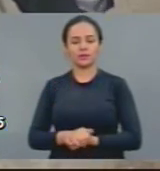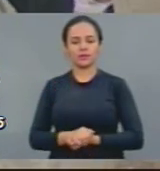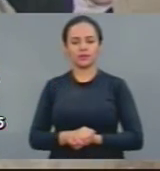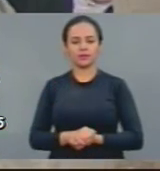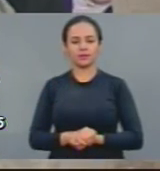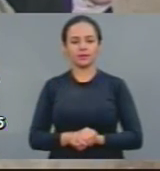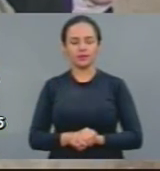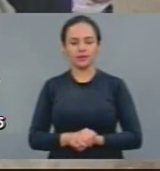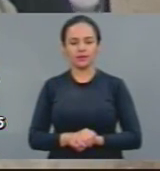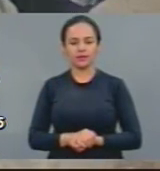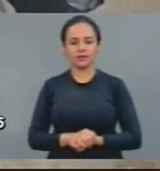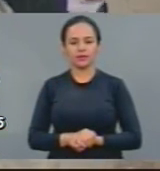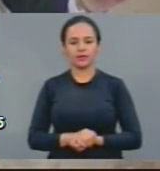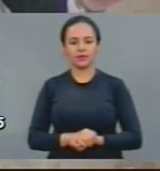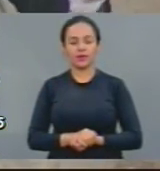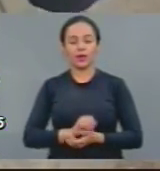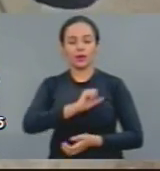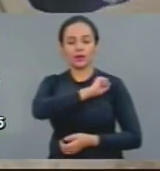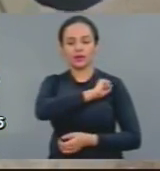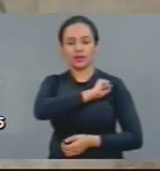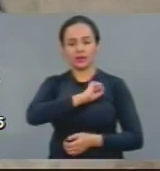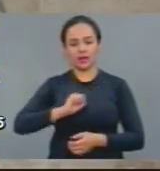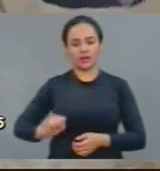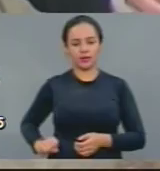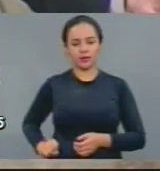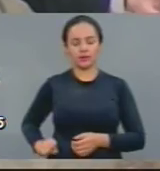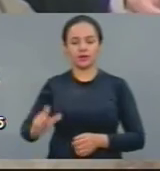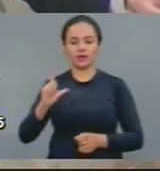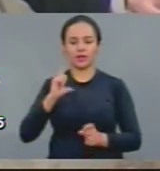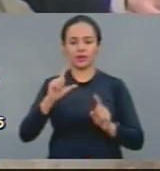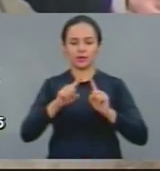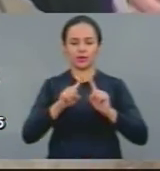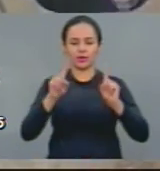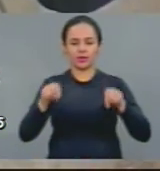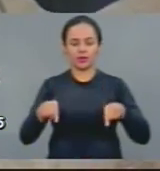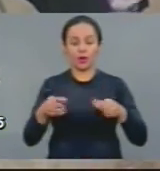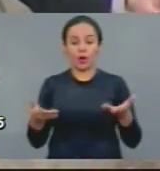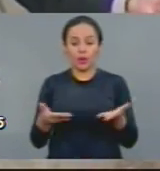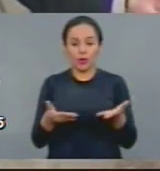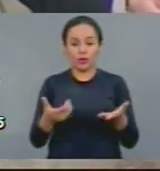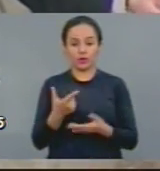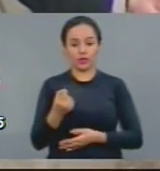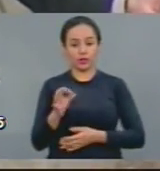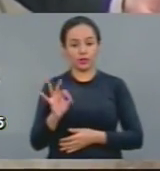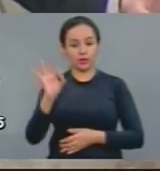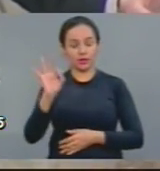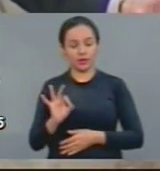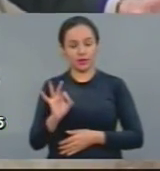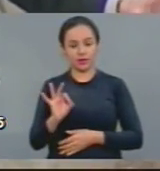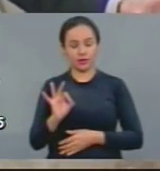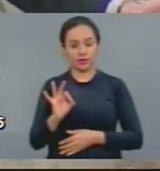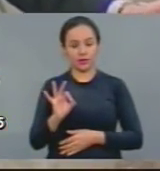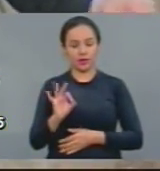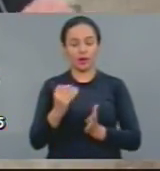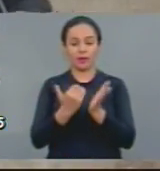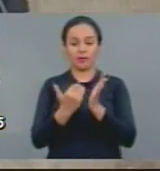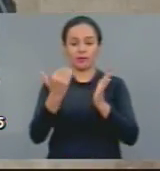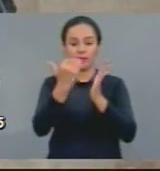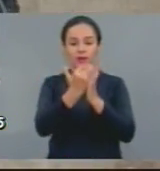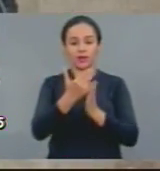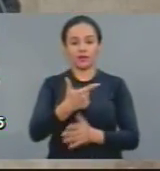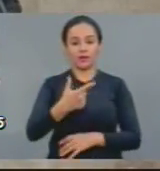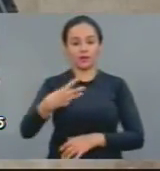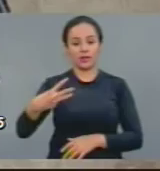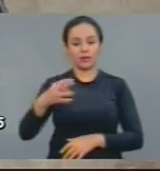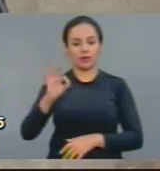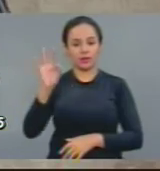Senado da República tem um projeto de elevar, hoje é 20%, de elevar dos atuais 20% para 23%. É